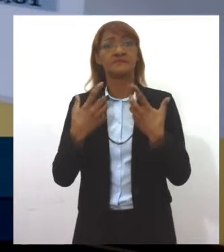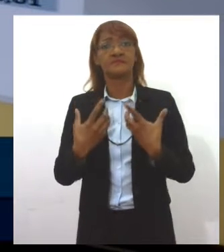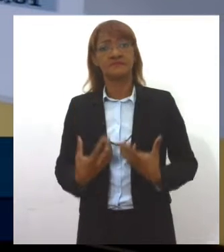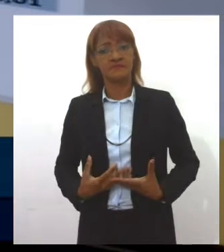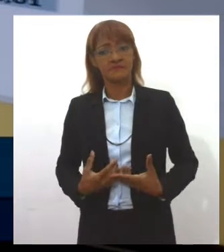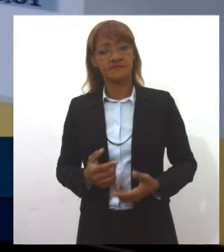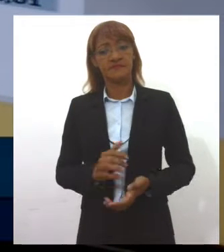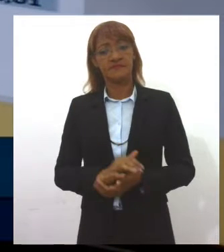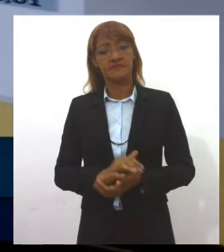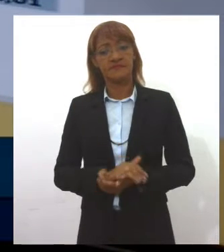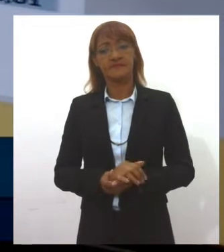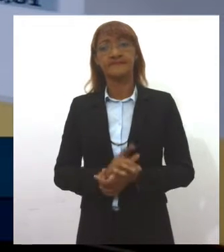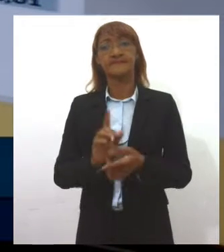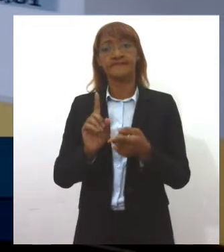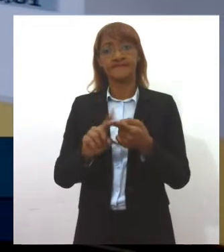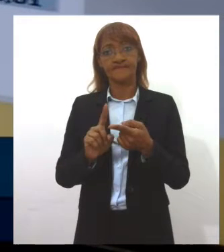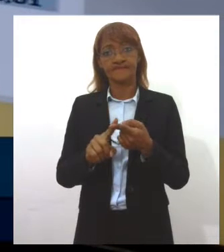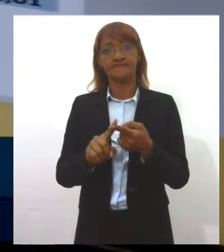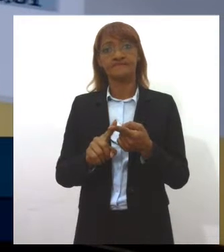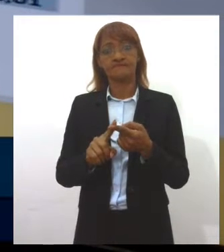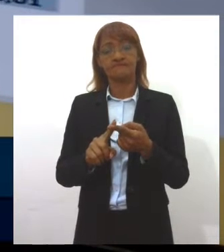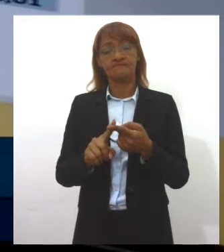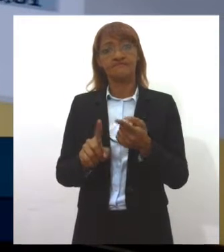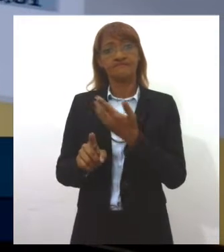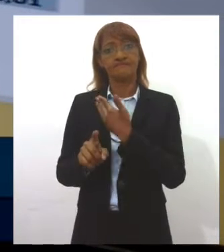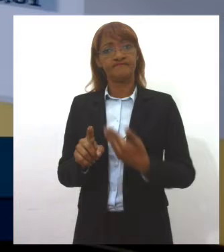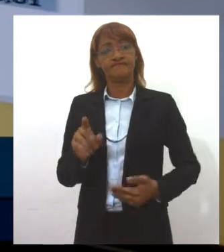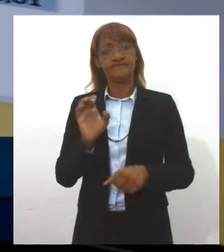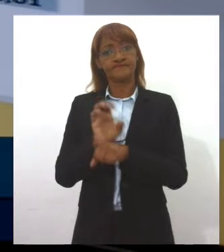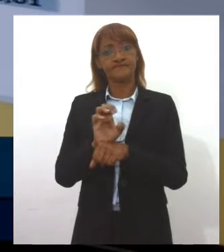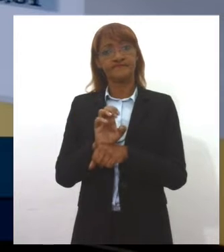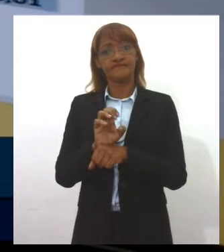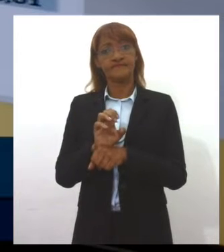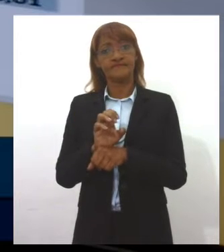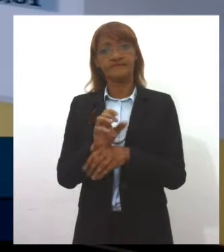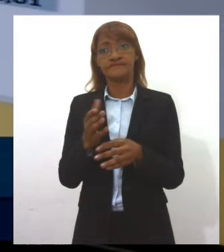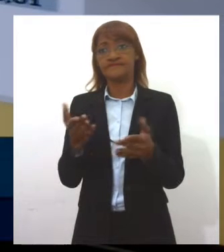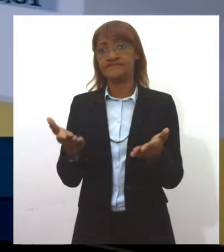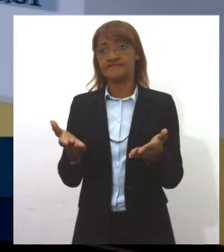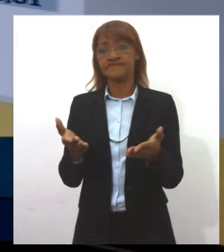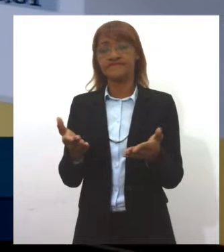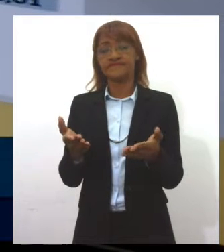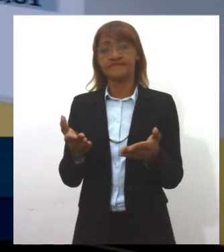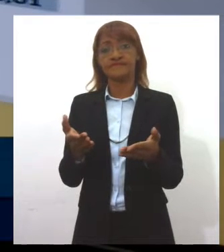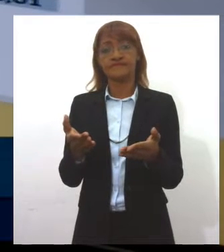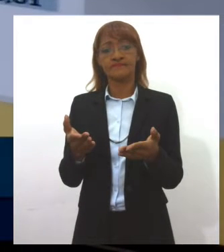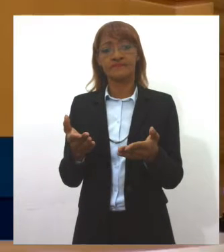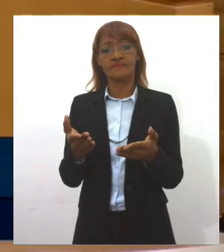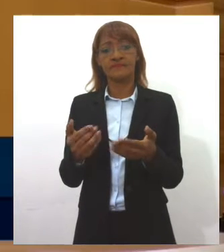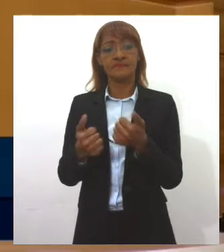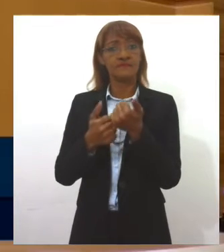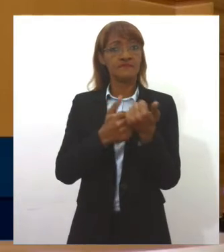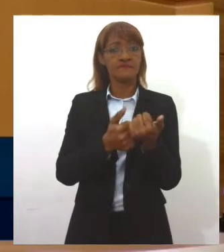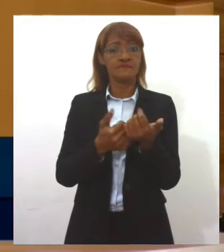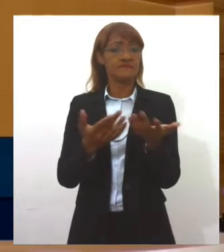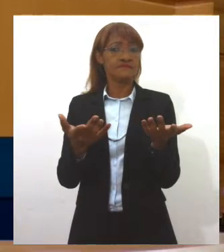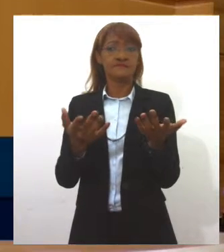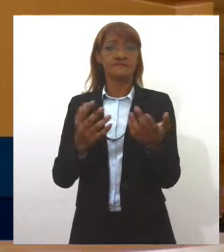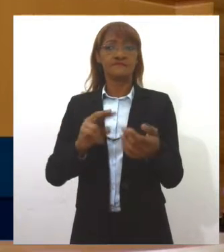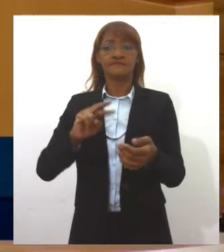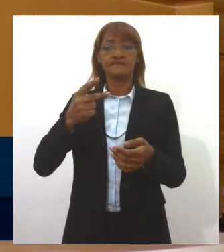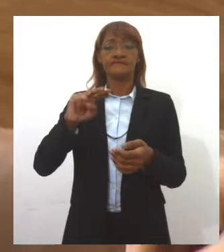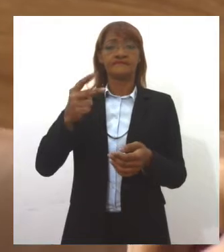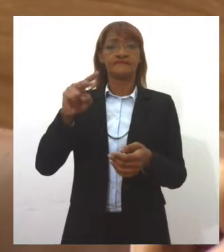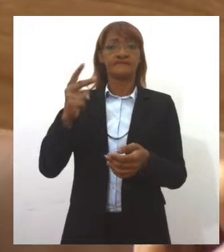Mas também os governos estaduais estão contribuindo com esse aumento de